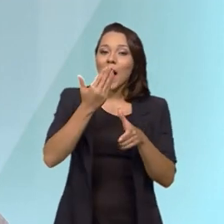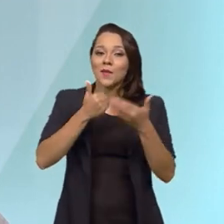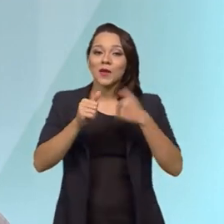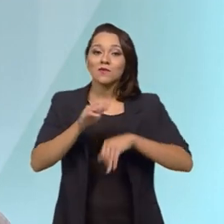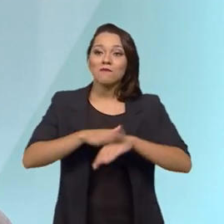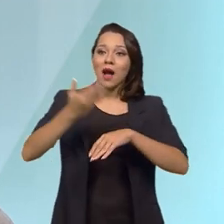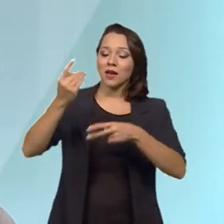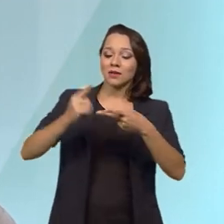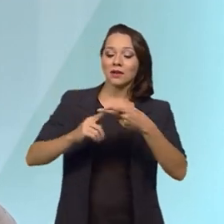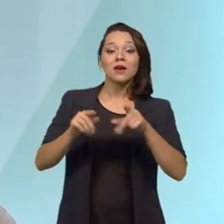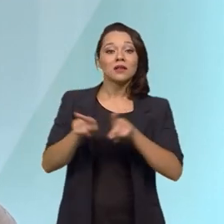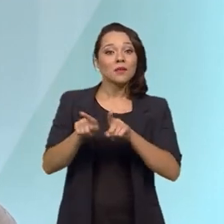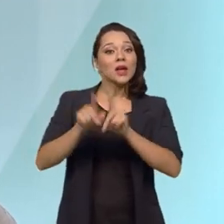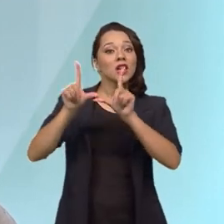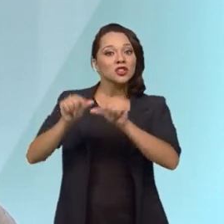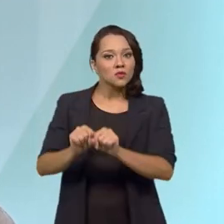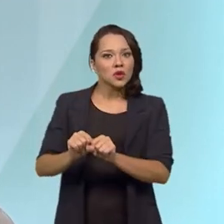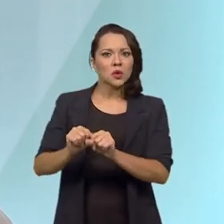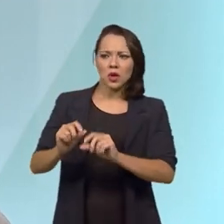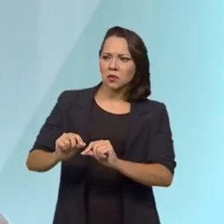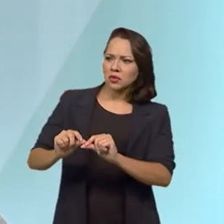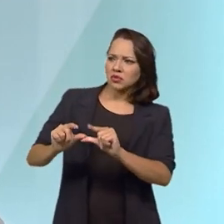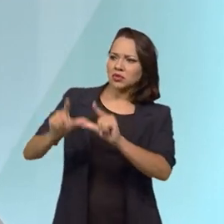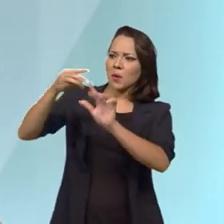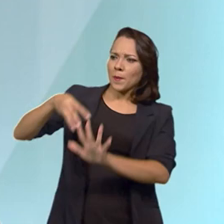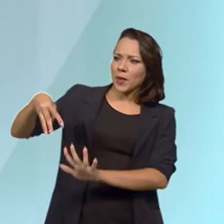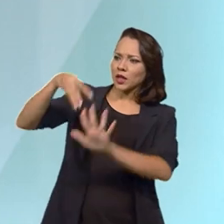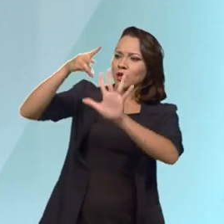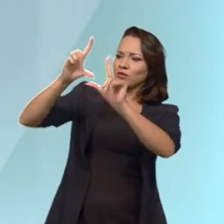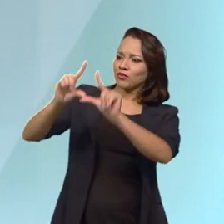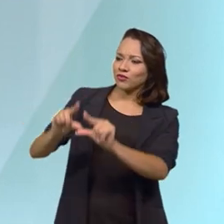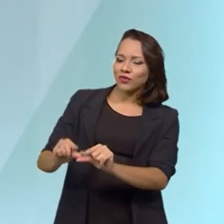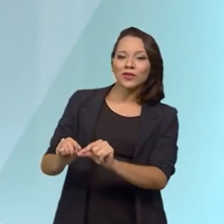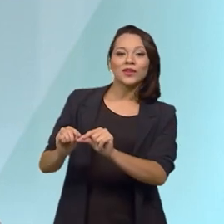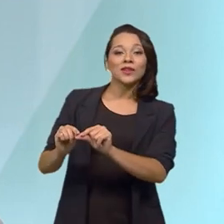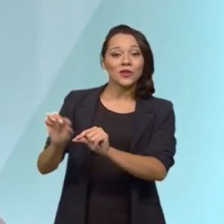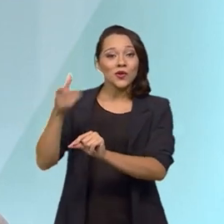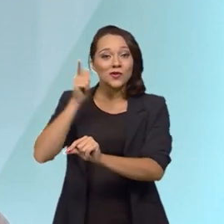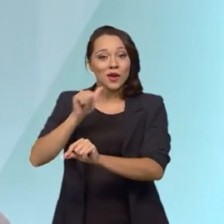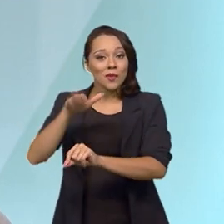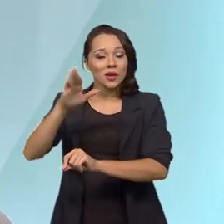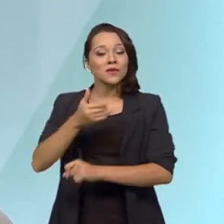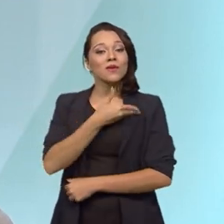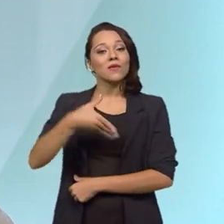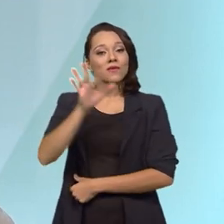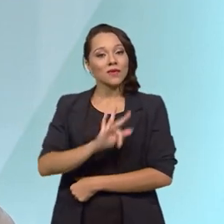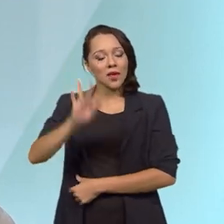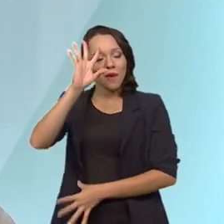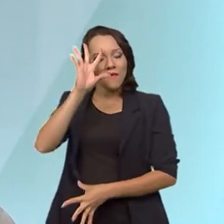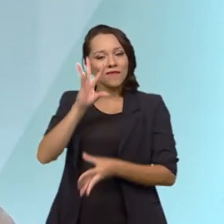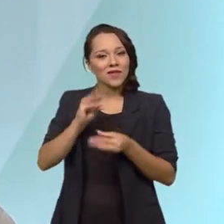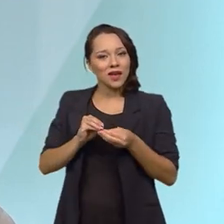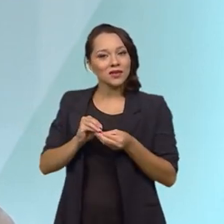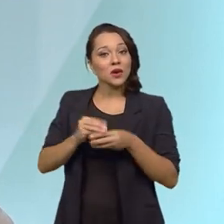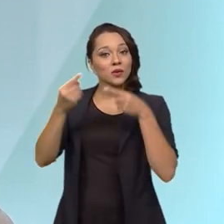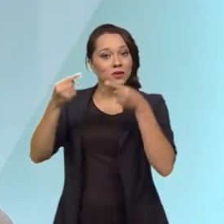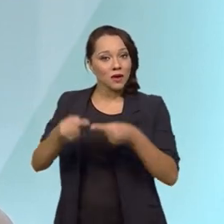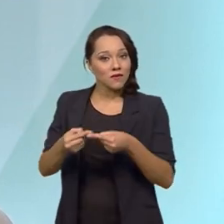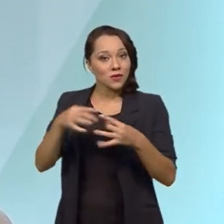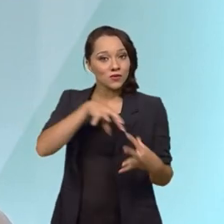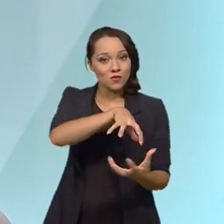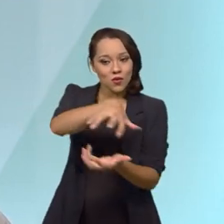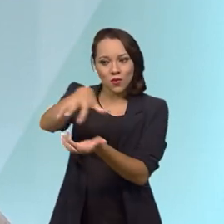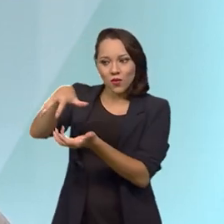mesmo tempo que ele reduz a emissão de metano na atmosfera. Então, o governo federal entende que os desafios